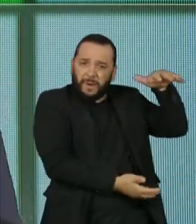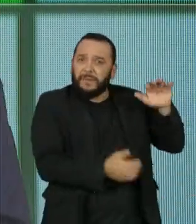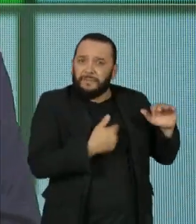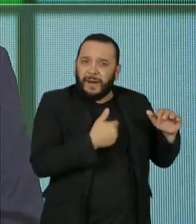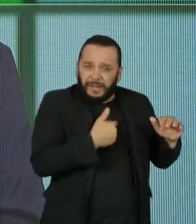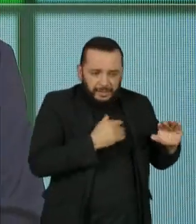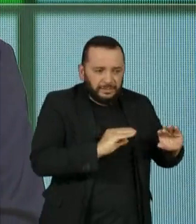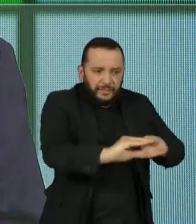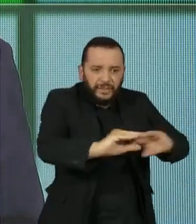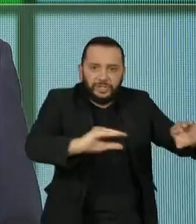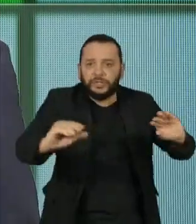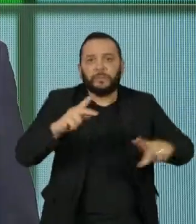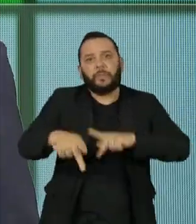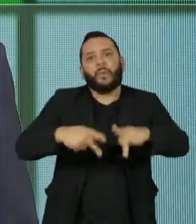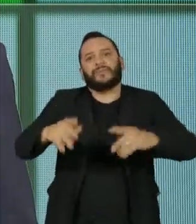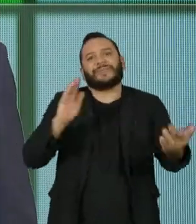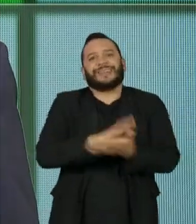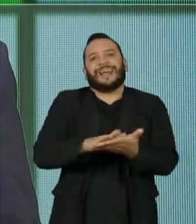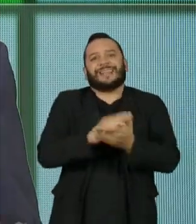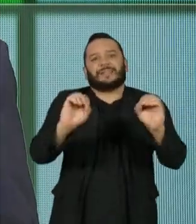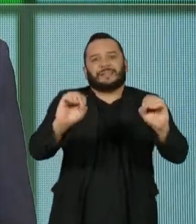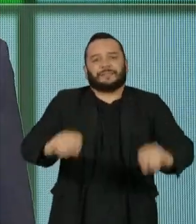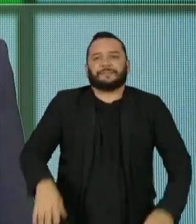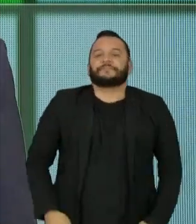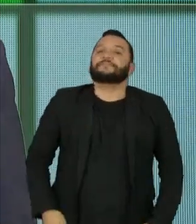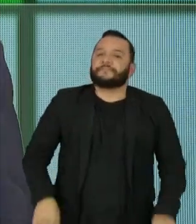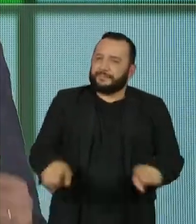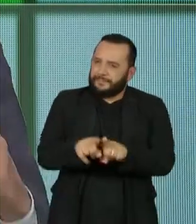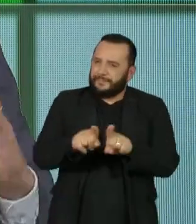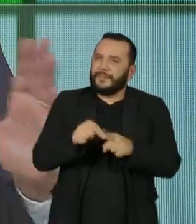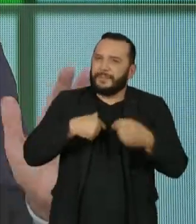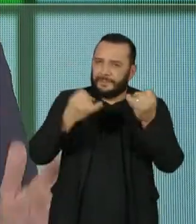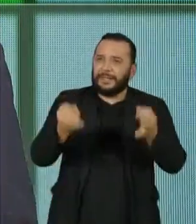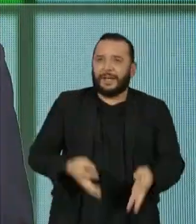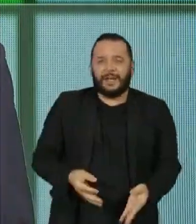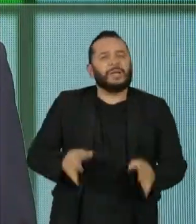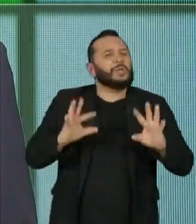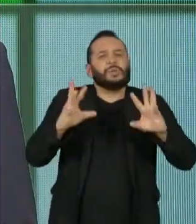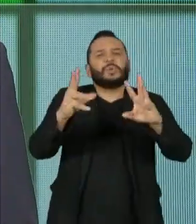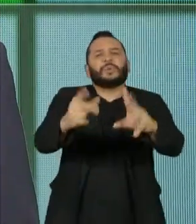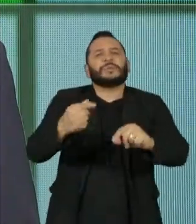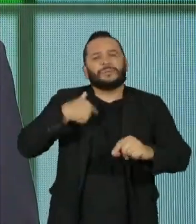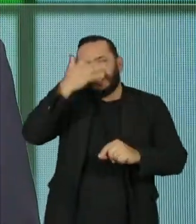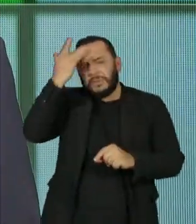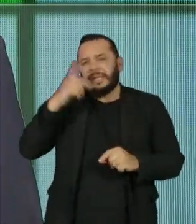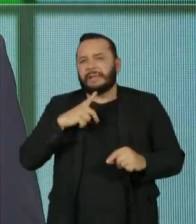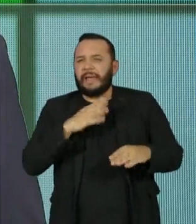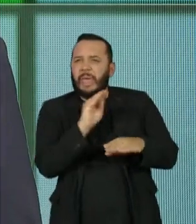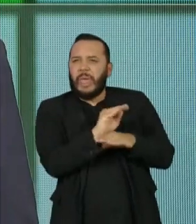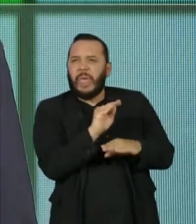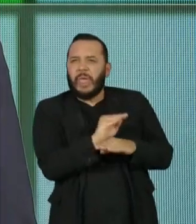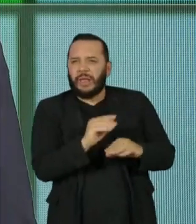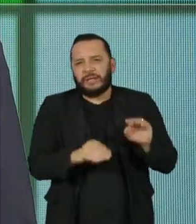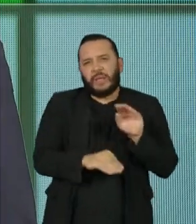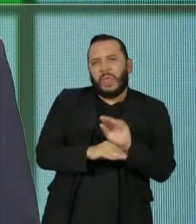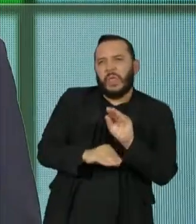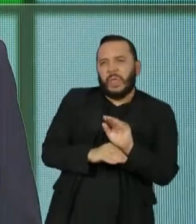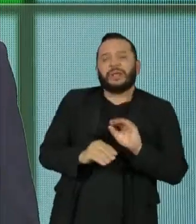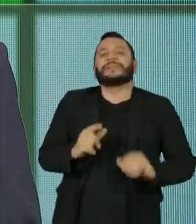do povo. Eu queria dizer também que todo mundo tem padrinho, não é bem assim. O